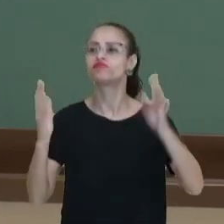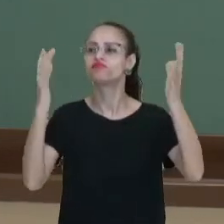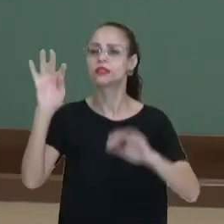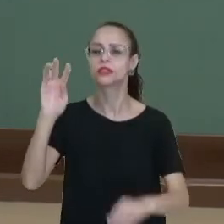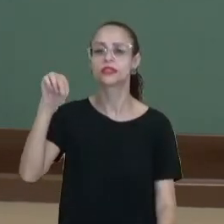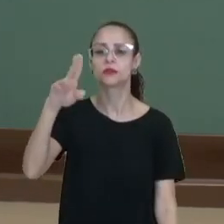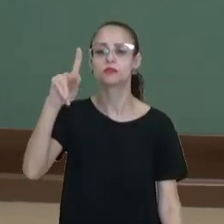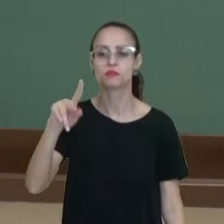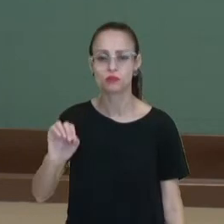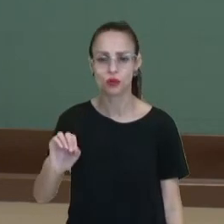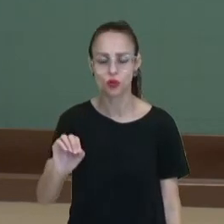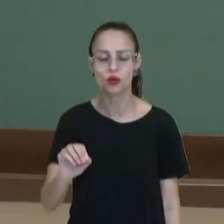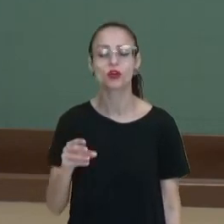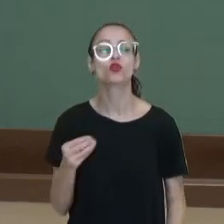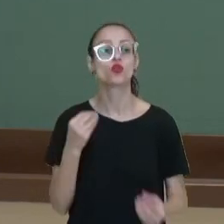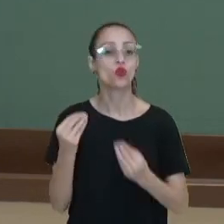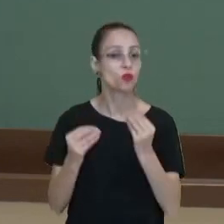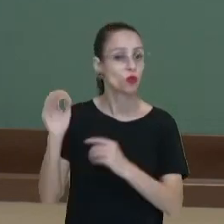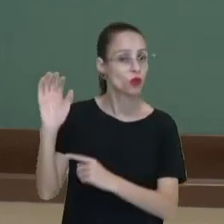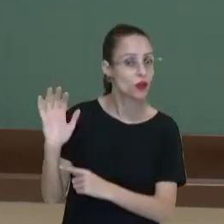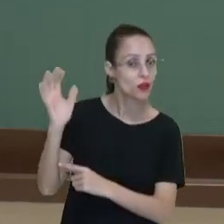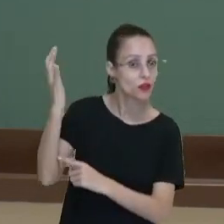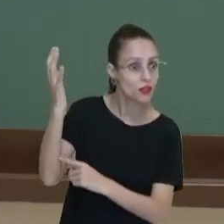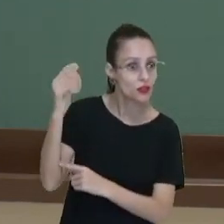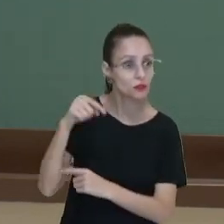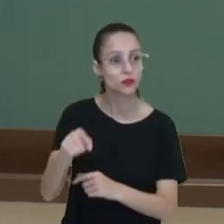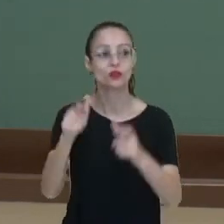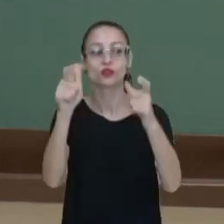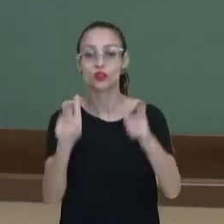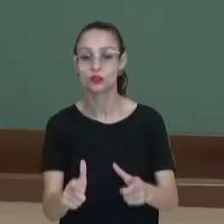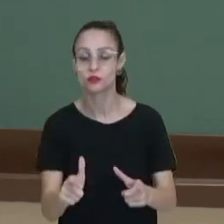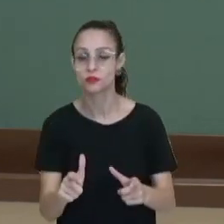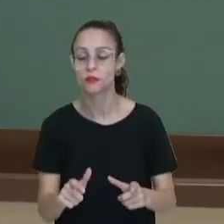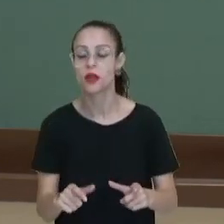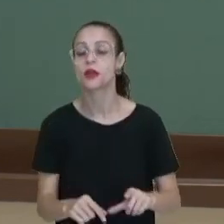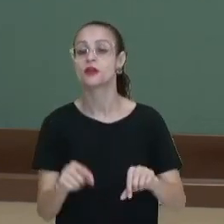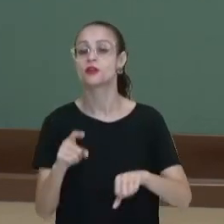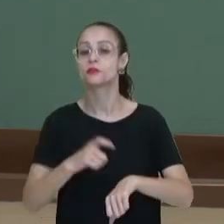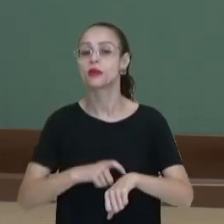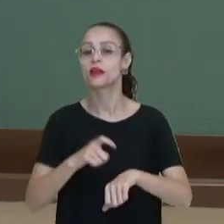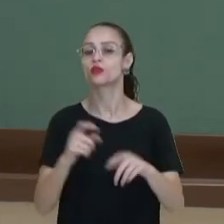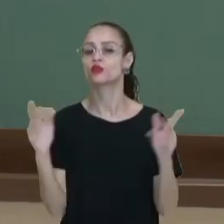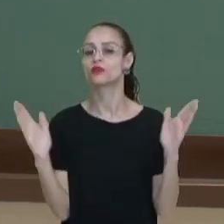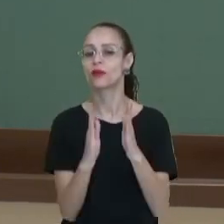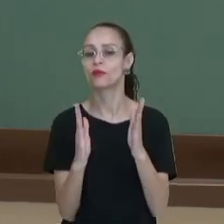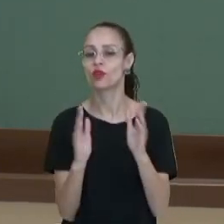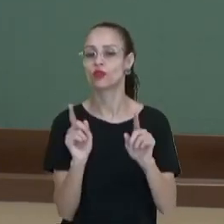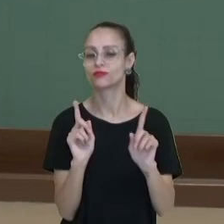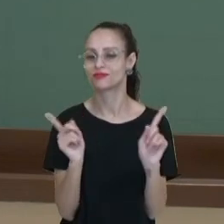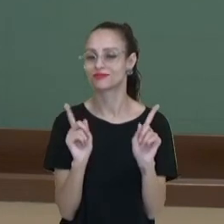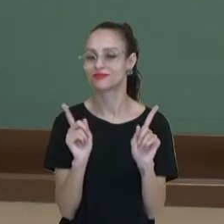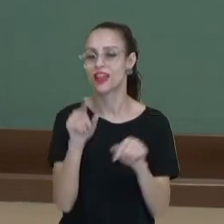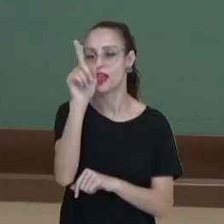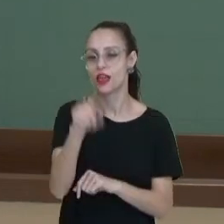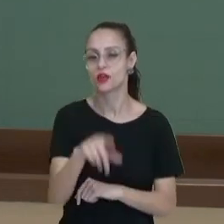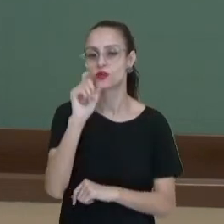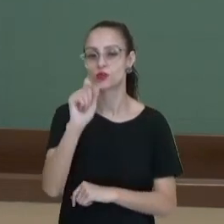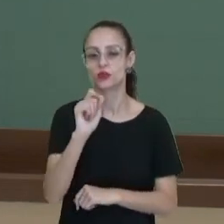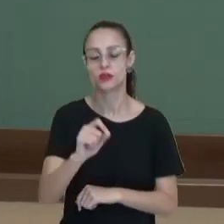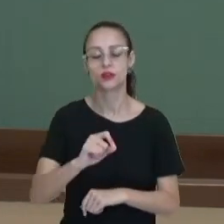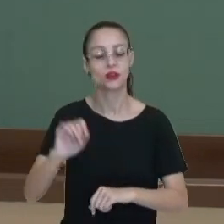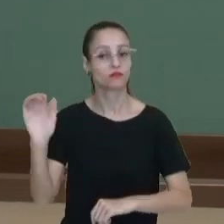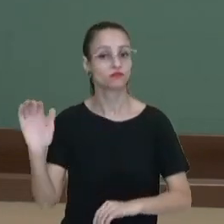Como vai ser o clima daquela região? Então, no curto período do tempo. Então, ela está falando sobre o